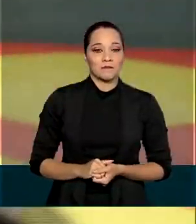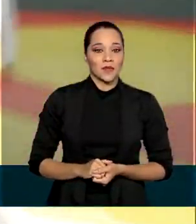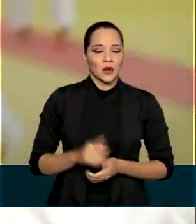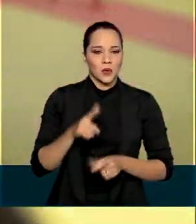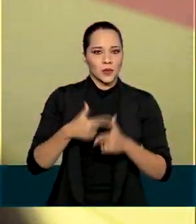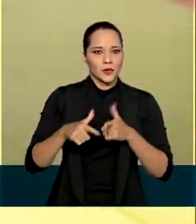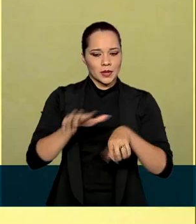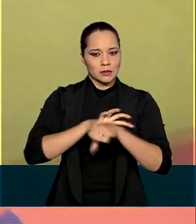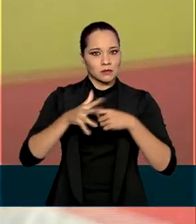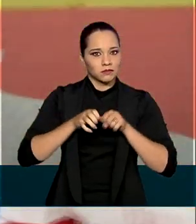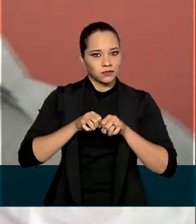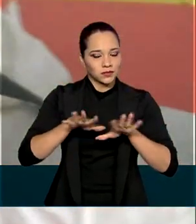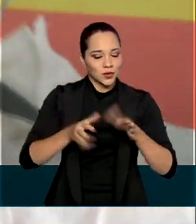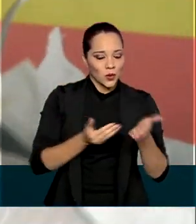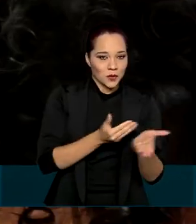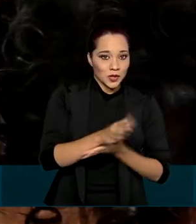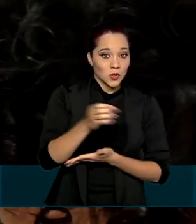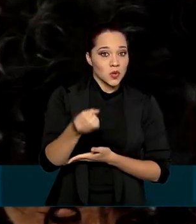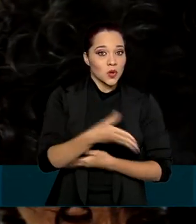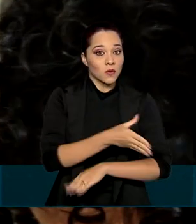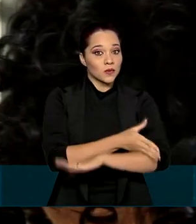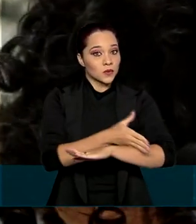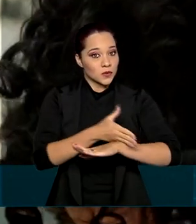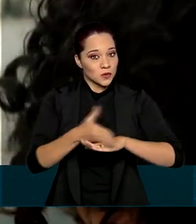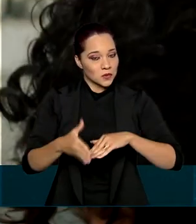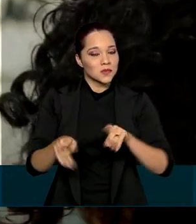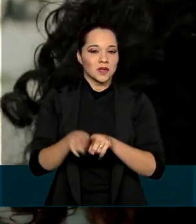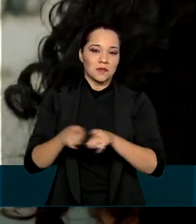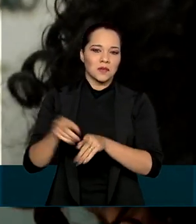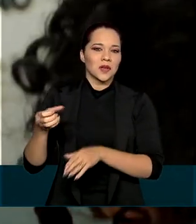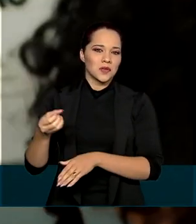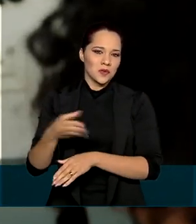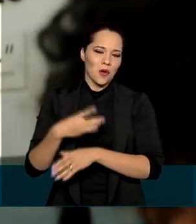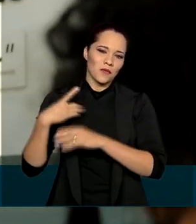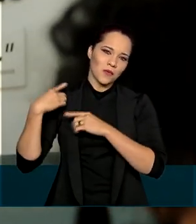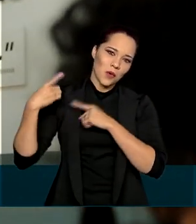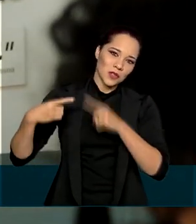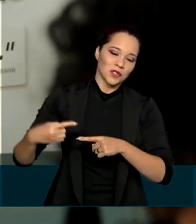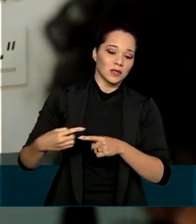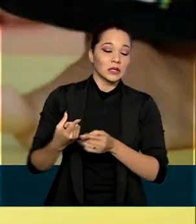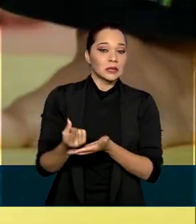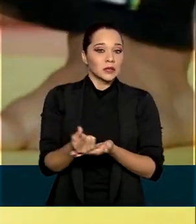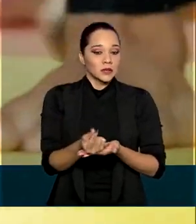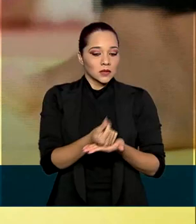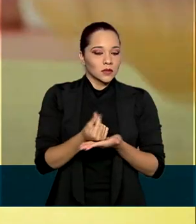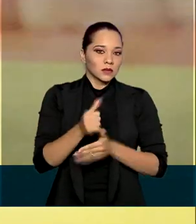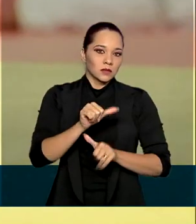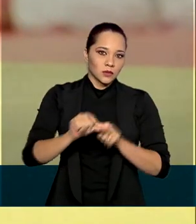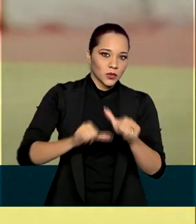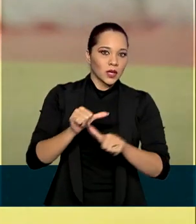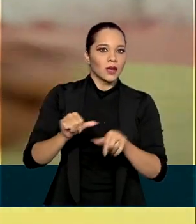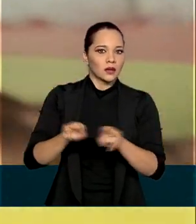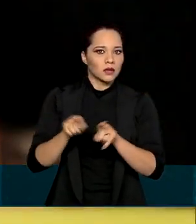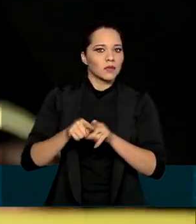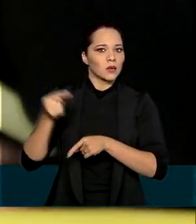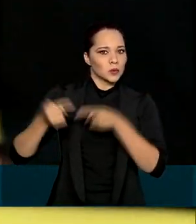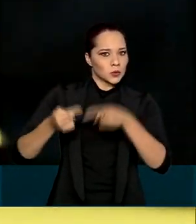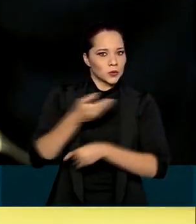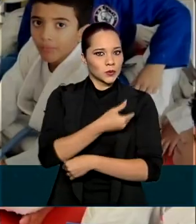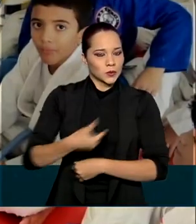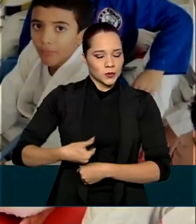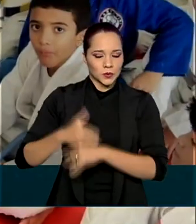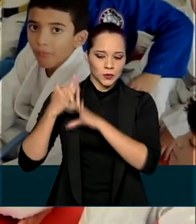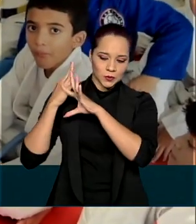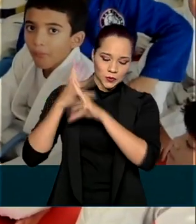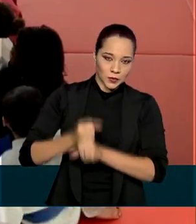pandemia, nasceram novos hábitos e novas rotinas. Orçamentos foram modificados e políticas públicas